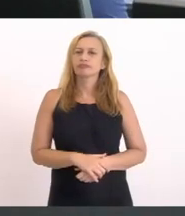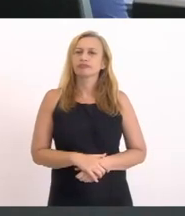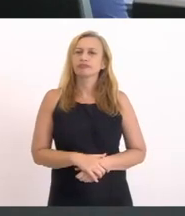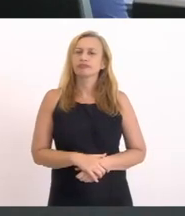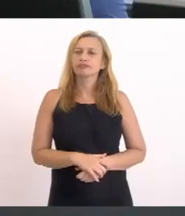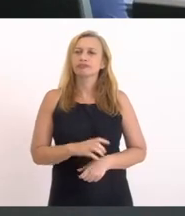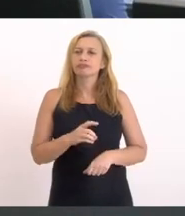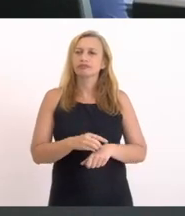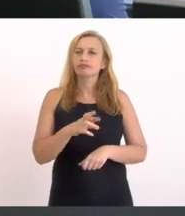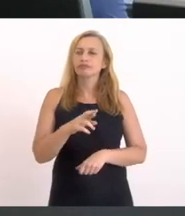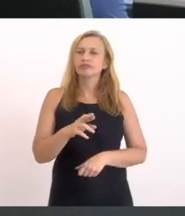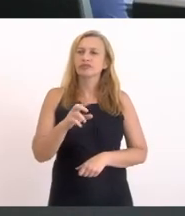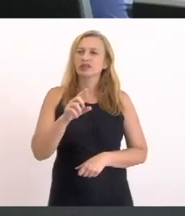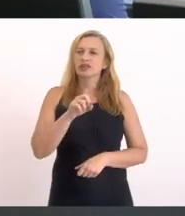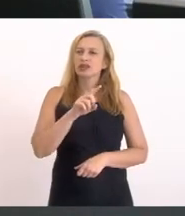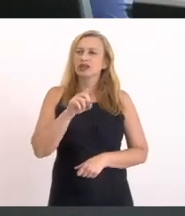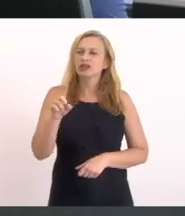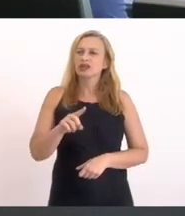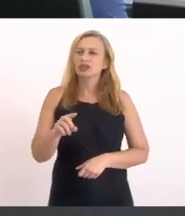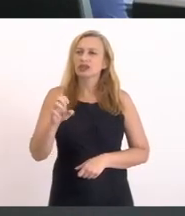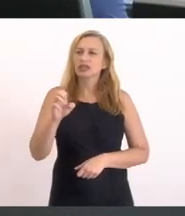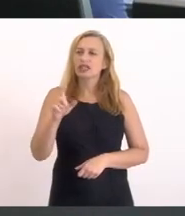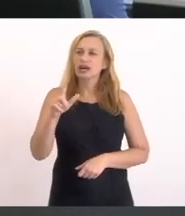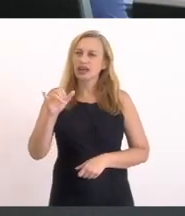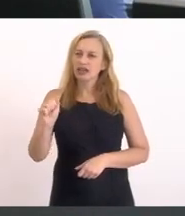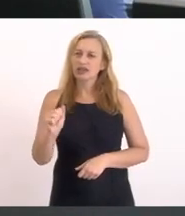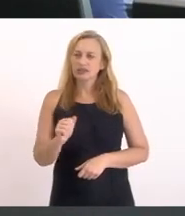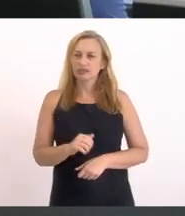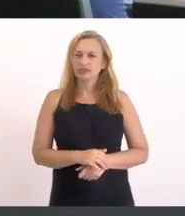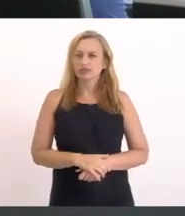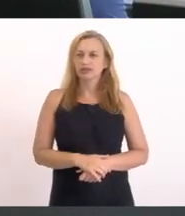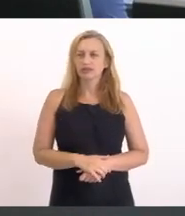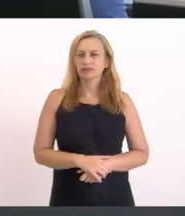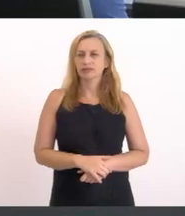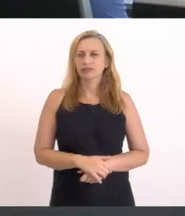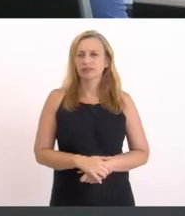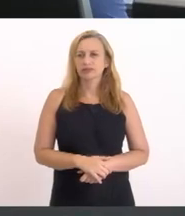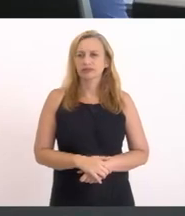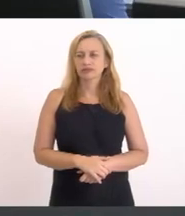Doutora Zélia Maciel Pontes